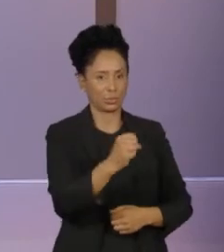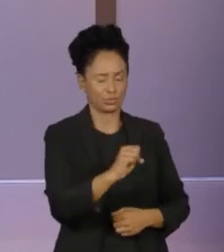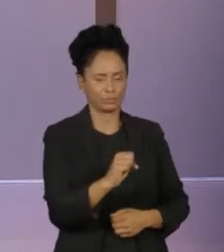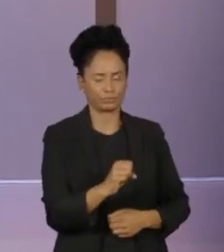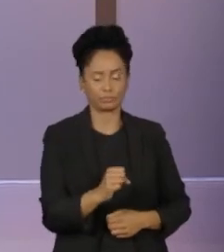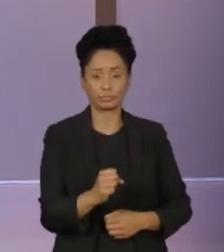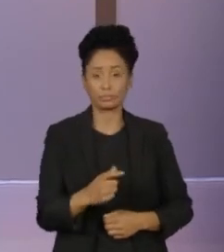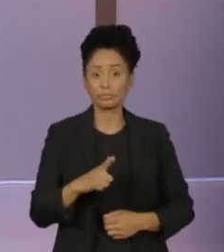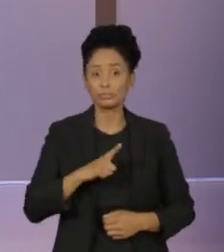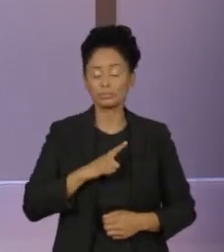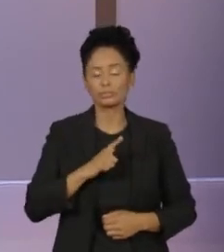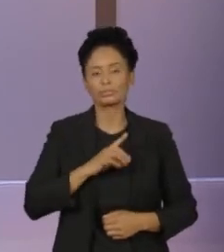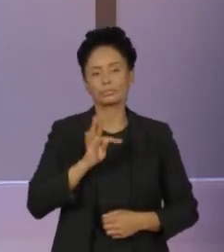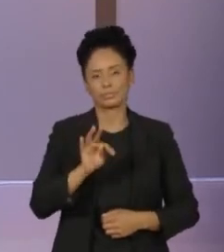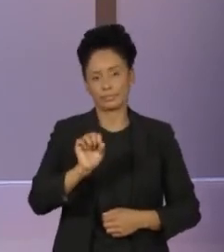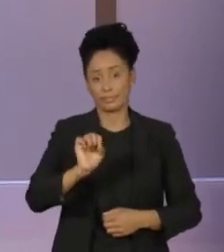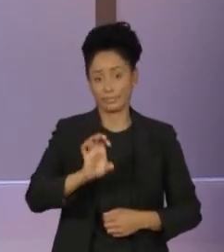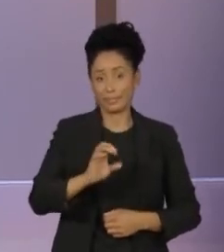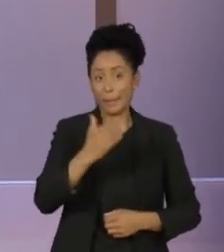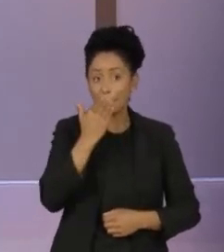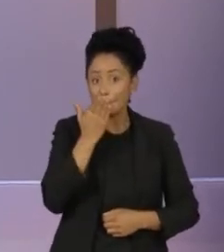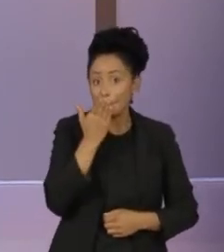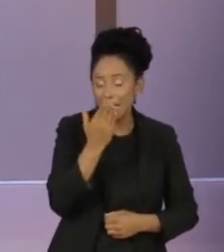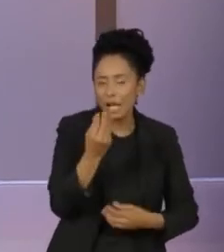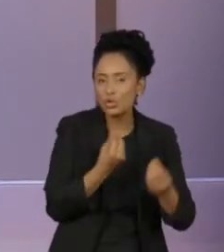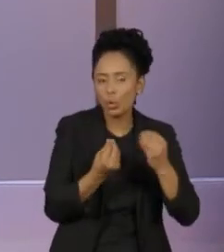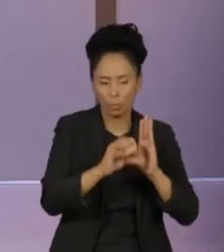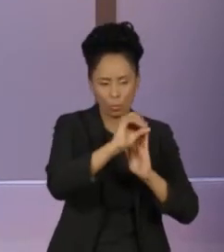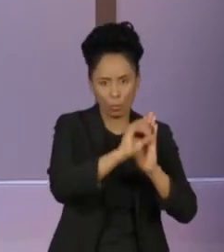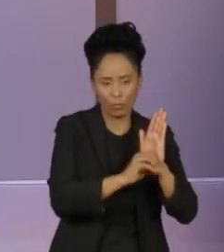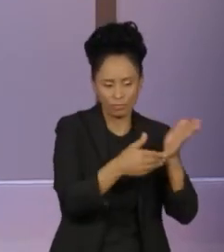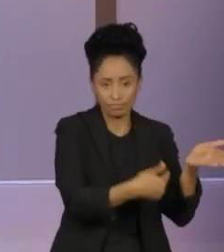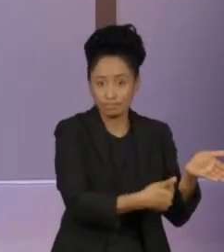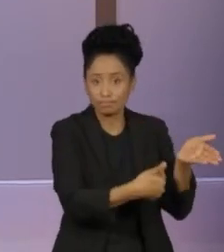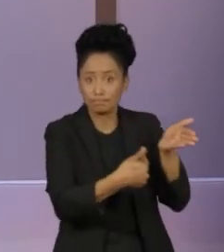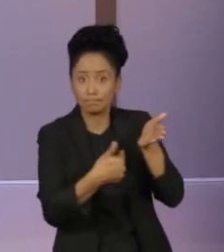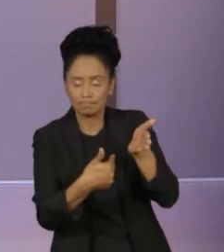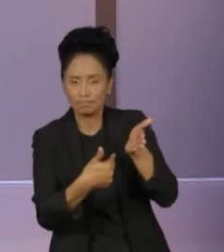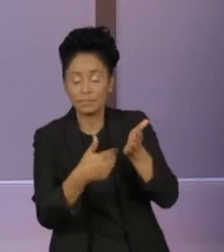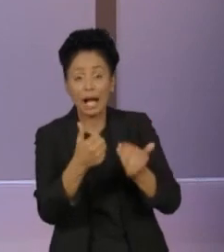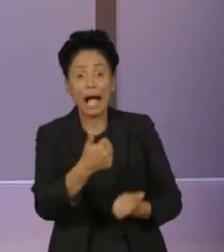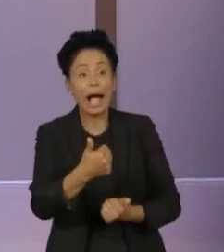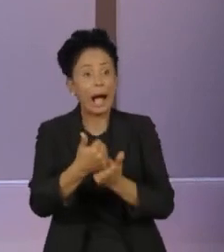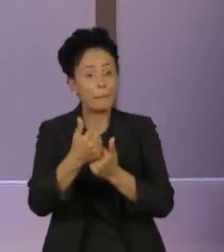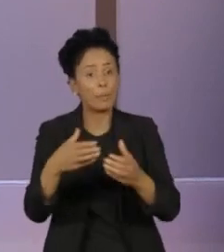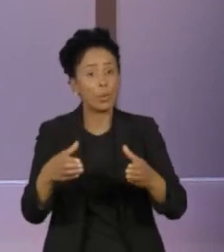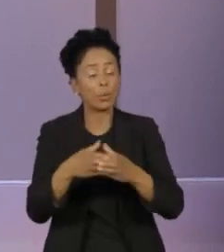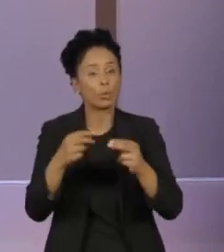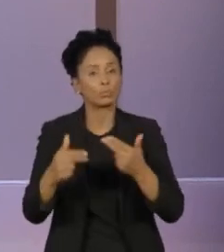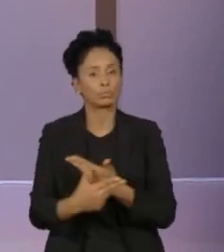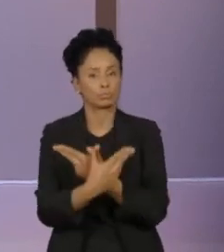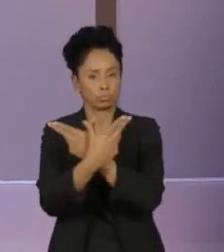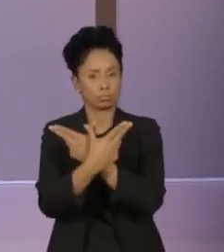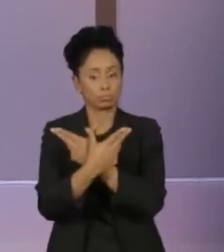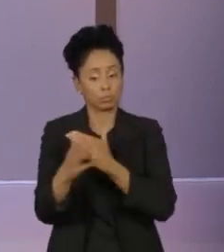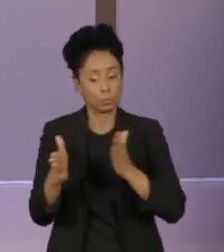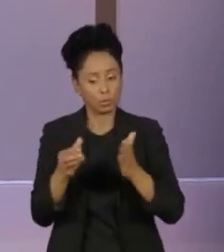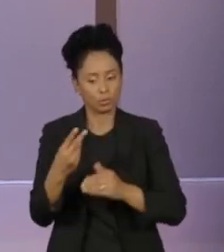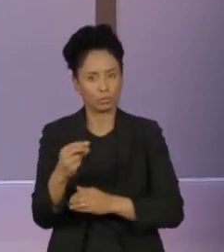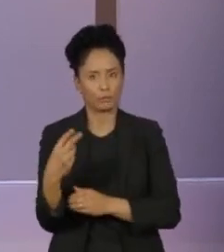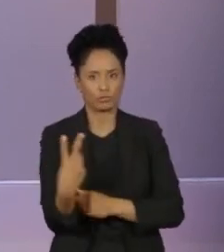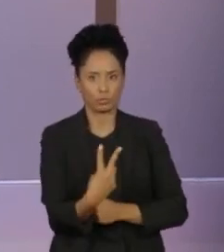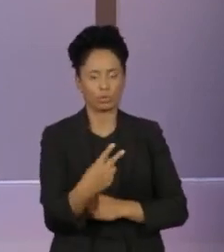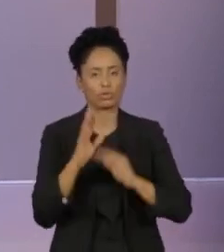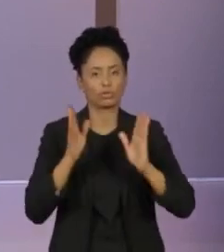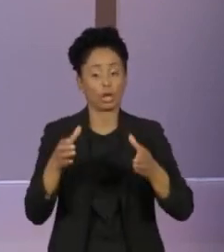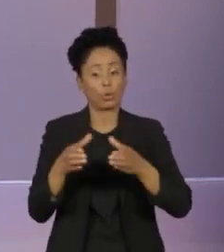O Tribunal Superior Eleitoral requisita, por meio de ofício, auxílio das Forças Armadas nas eleições deste ano. Os militares irão ajudar a